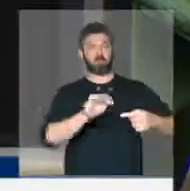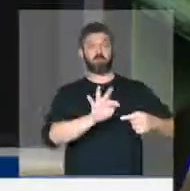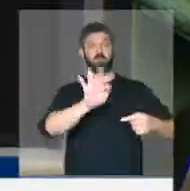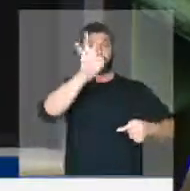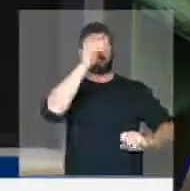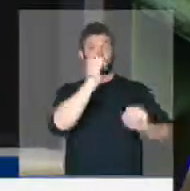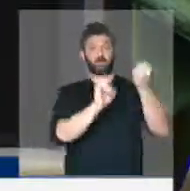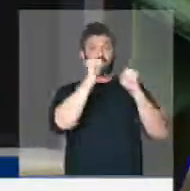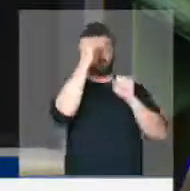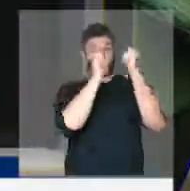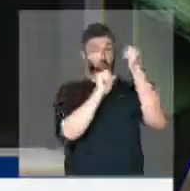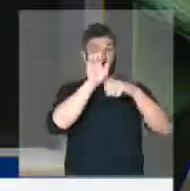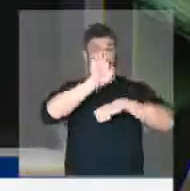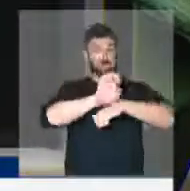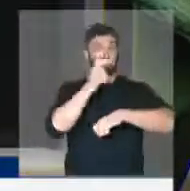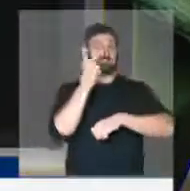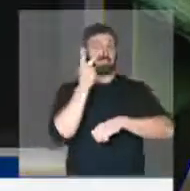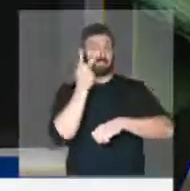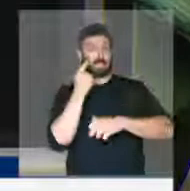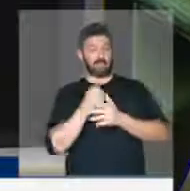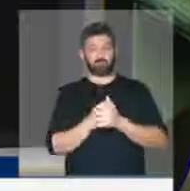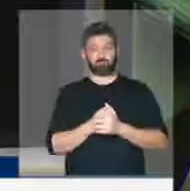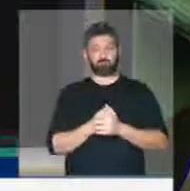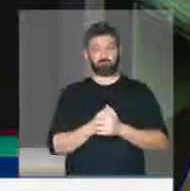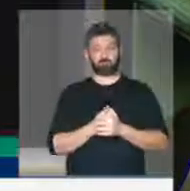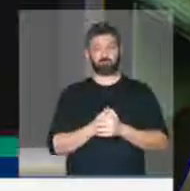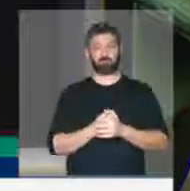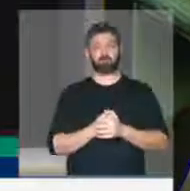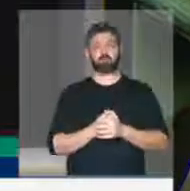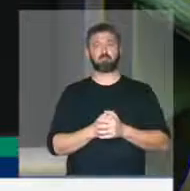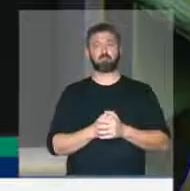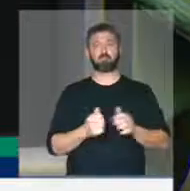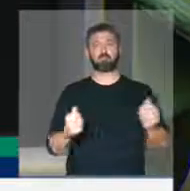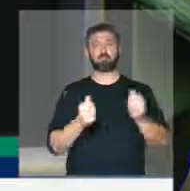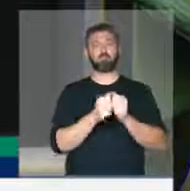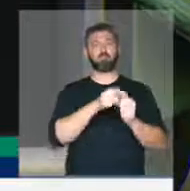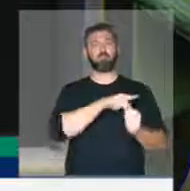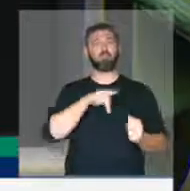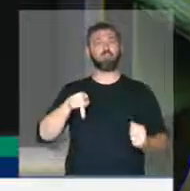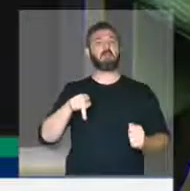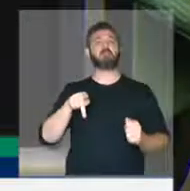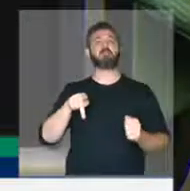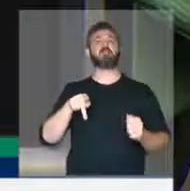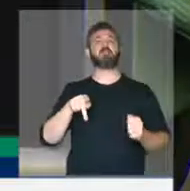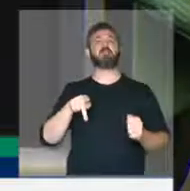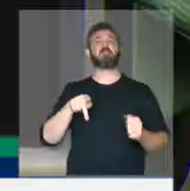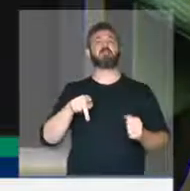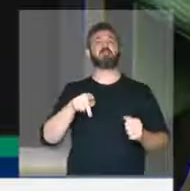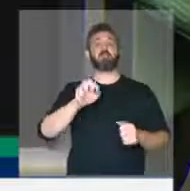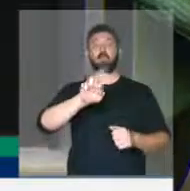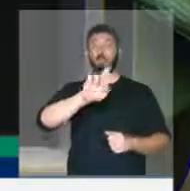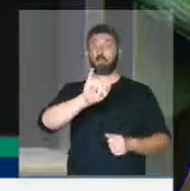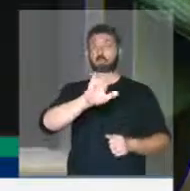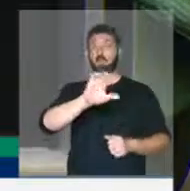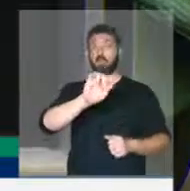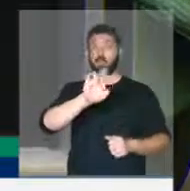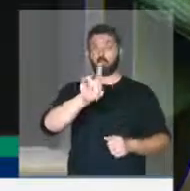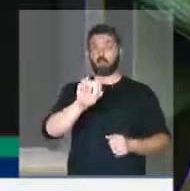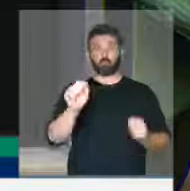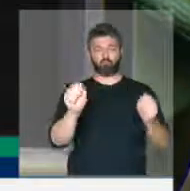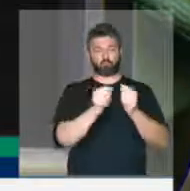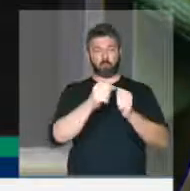Federação das Indústrias do Estado do Ceará, através do seu presidente, presidente Ricardo,